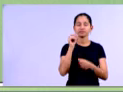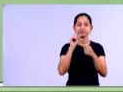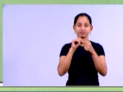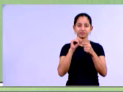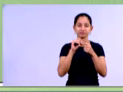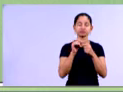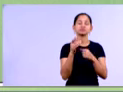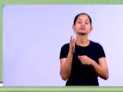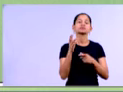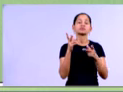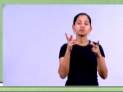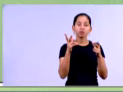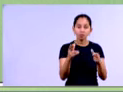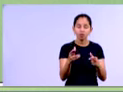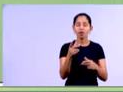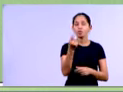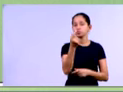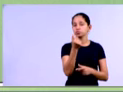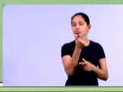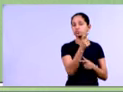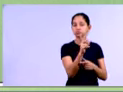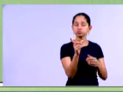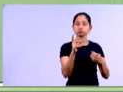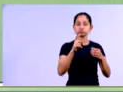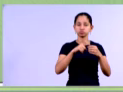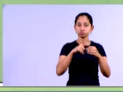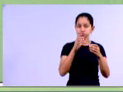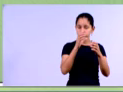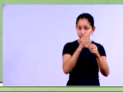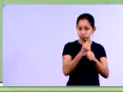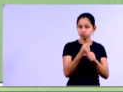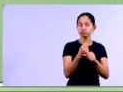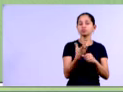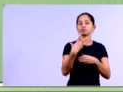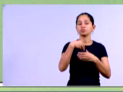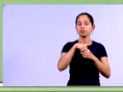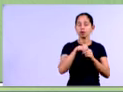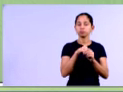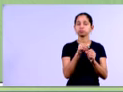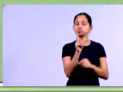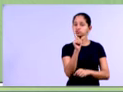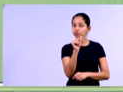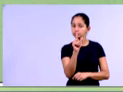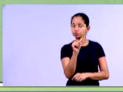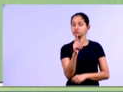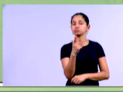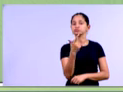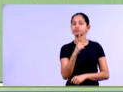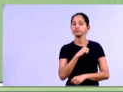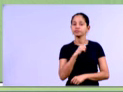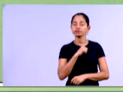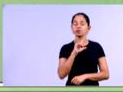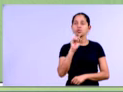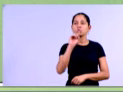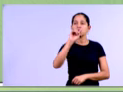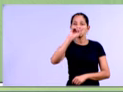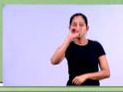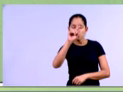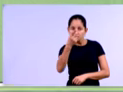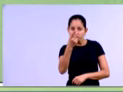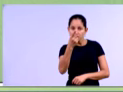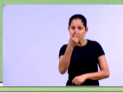a longo prazo pelo capital de terceiros e o resultado vamos somar com o ativo circulante, ó. Nós encontramos esse número, 1.960